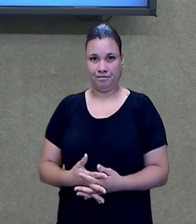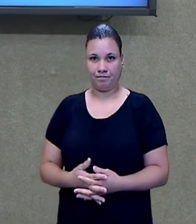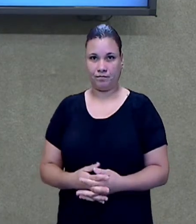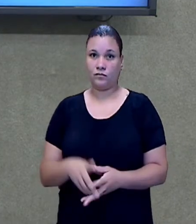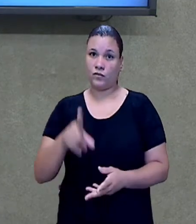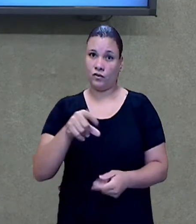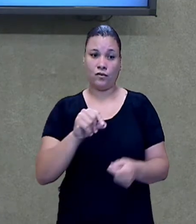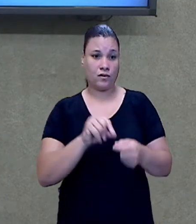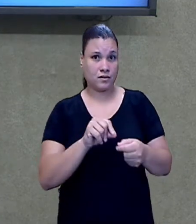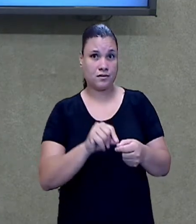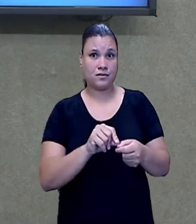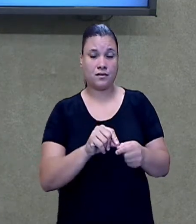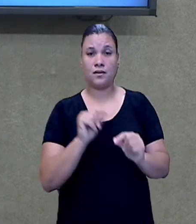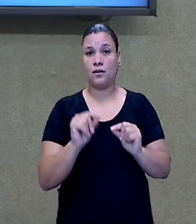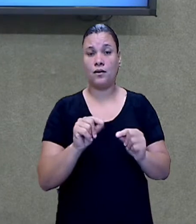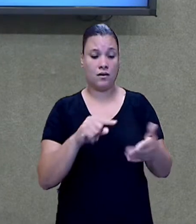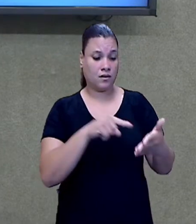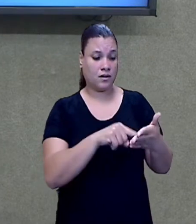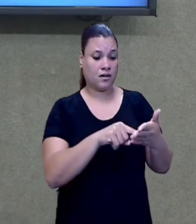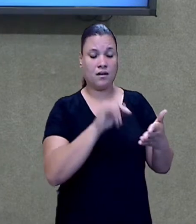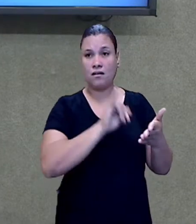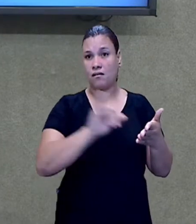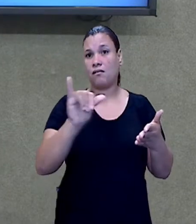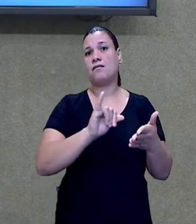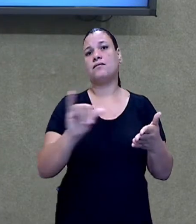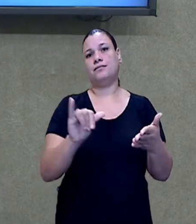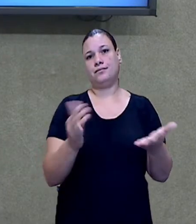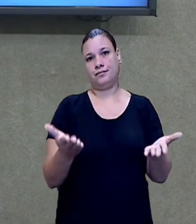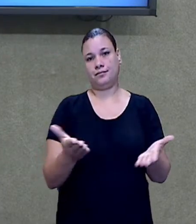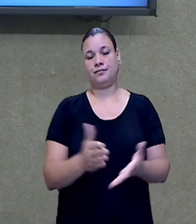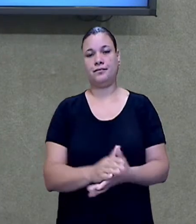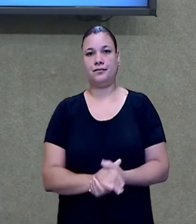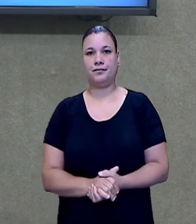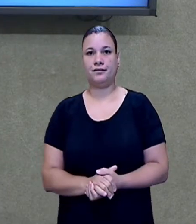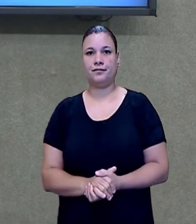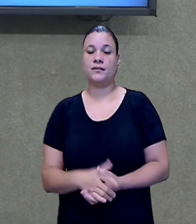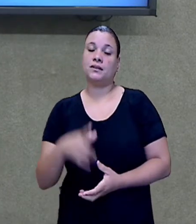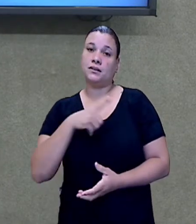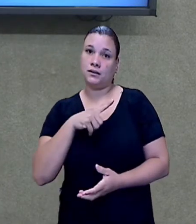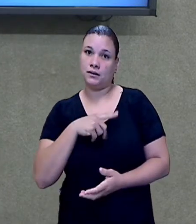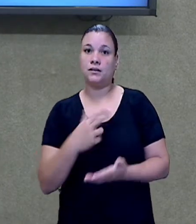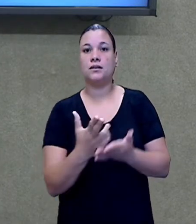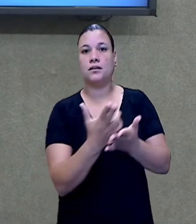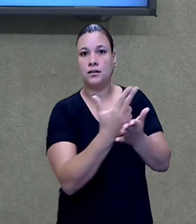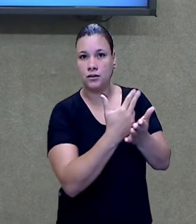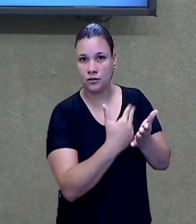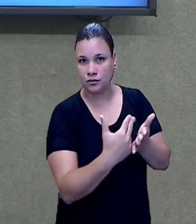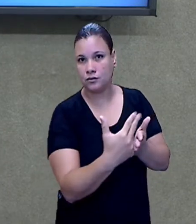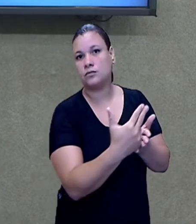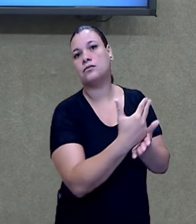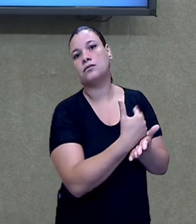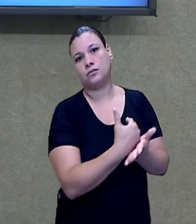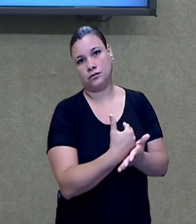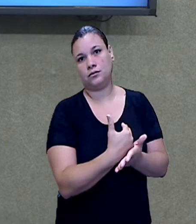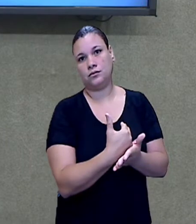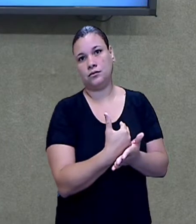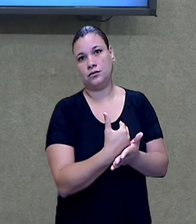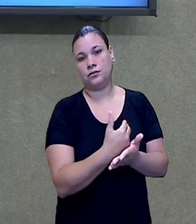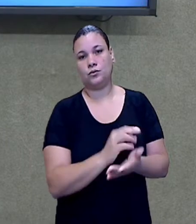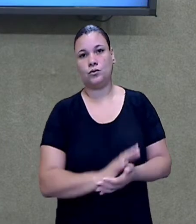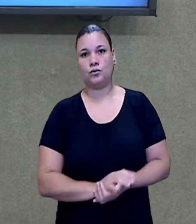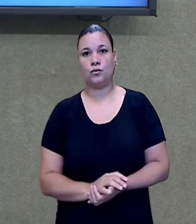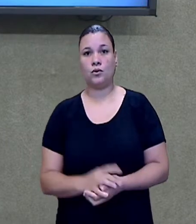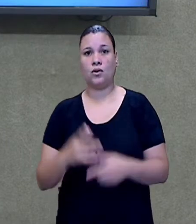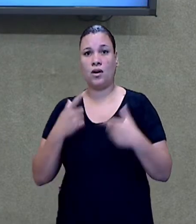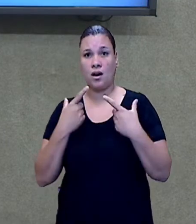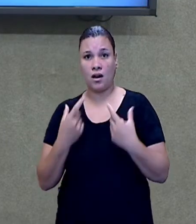faça algo que está sendo dito ali. Tem figuras e vícios de linguagem. Vício de linguagem são